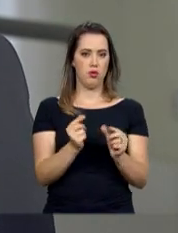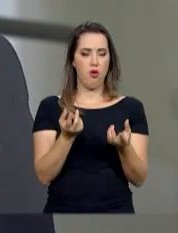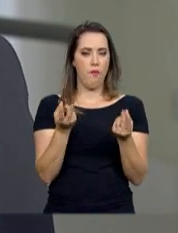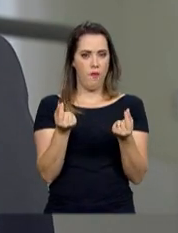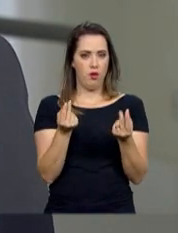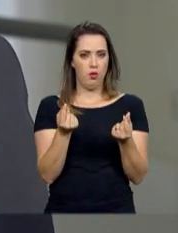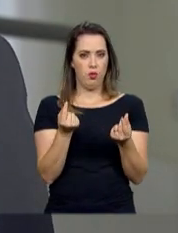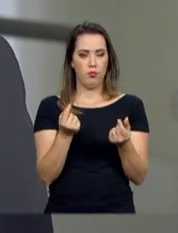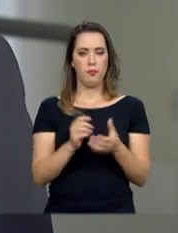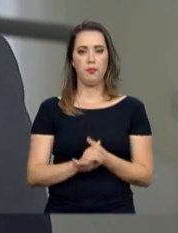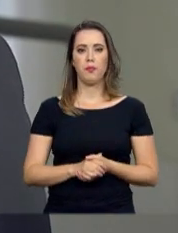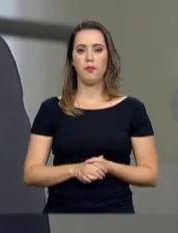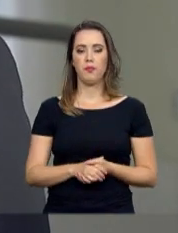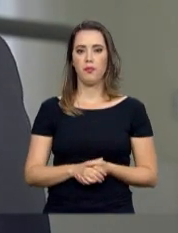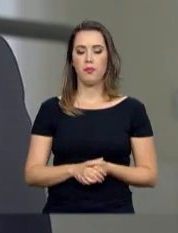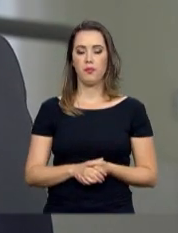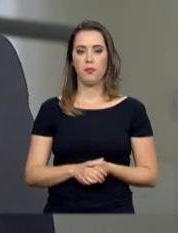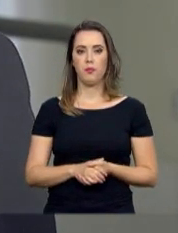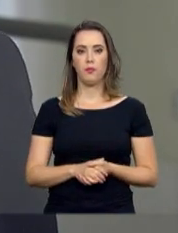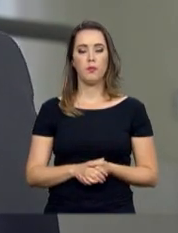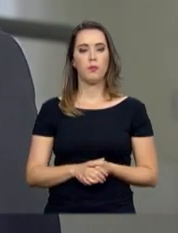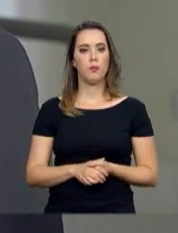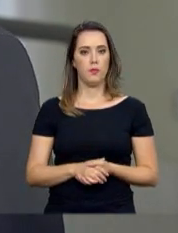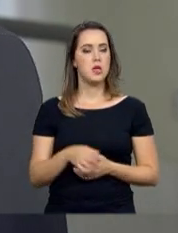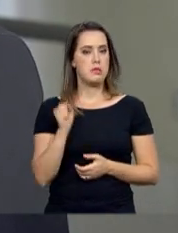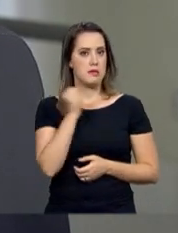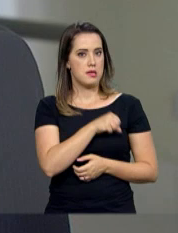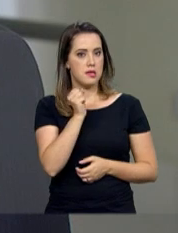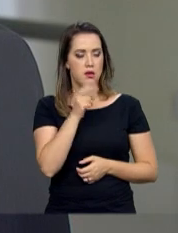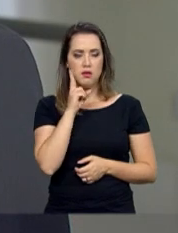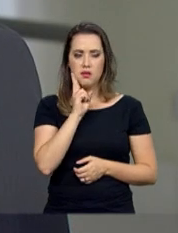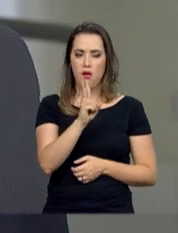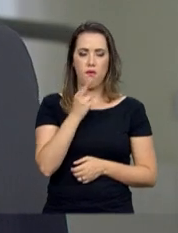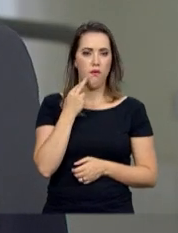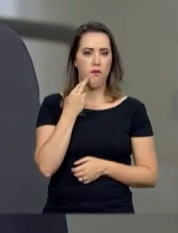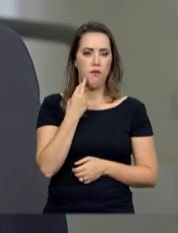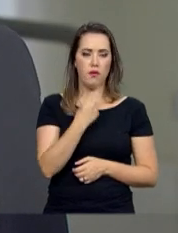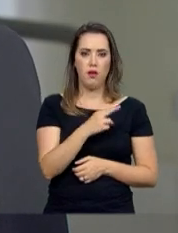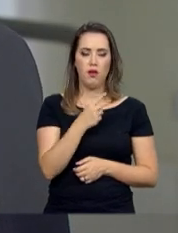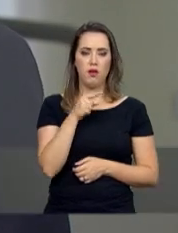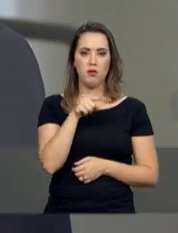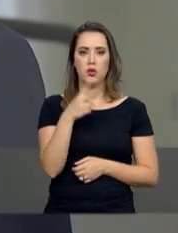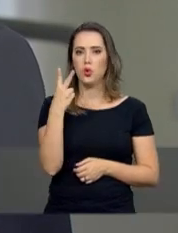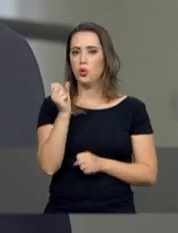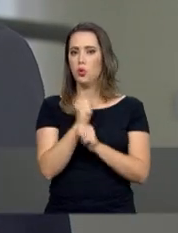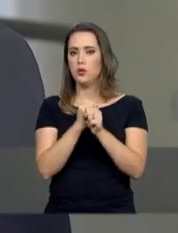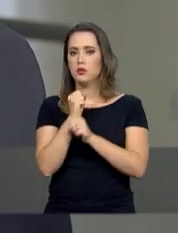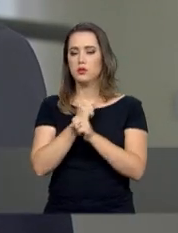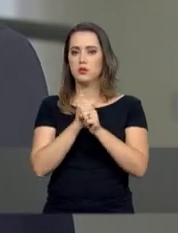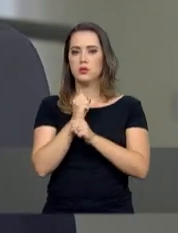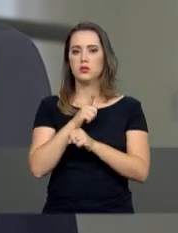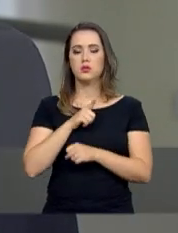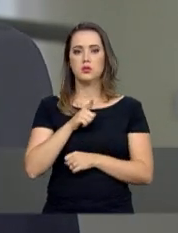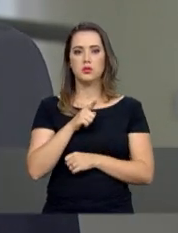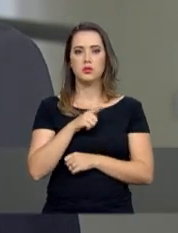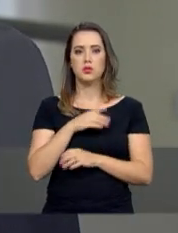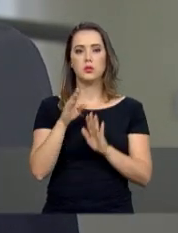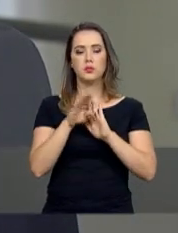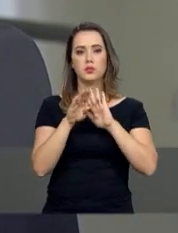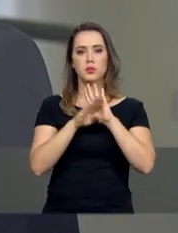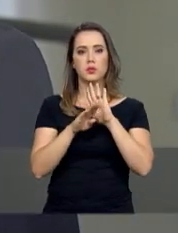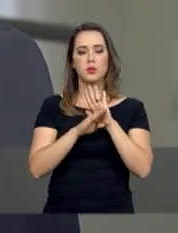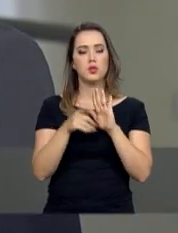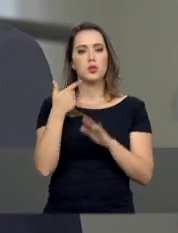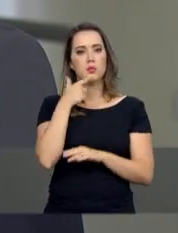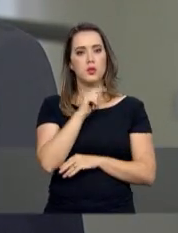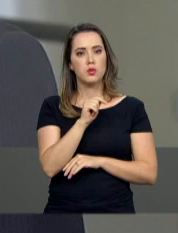quantitativo de investimentos? Sem dúvida. Basta ver os resultados. Em dois anos de existência o programa conseguiu